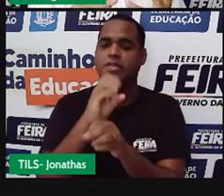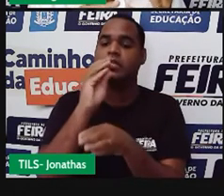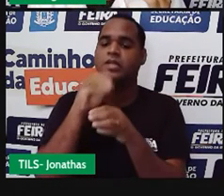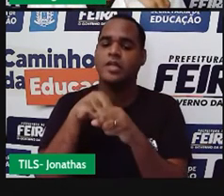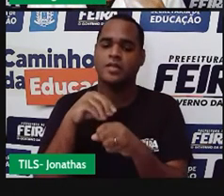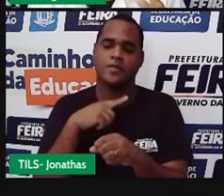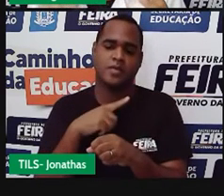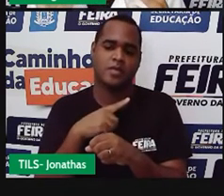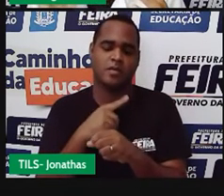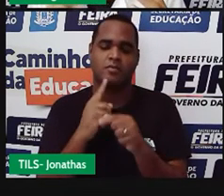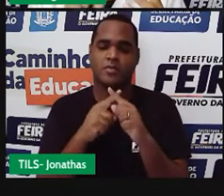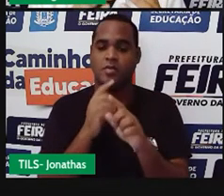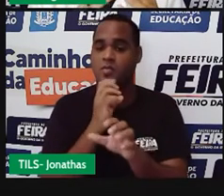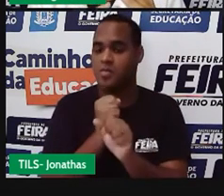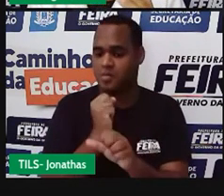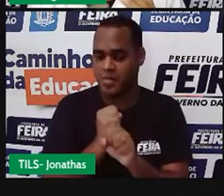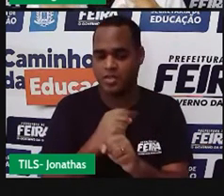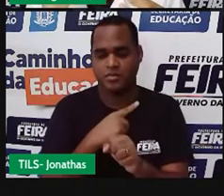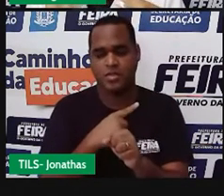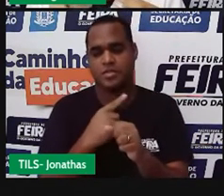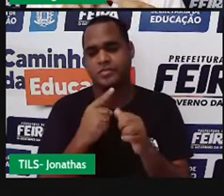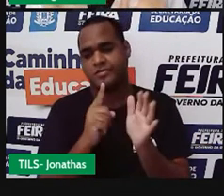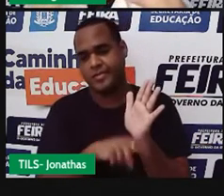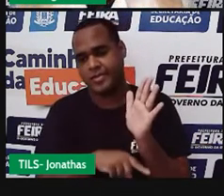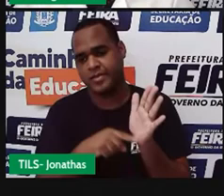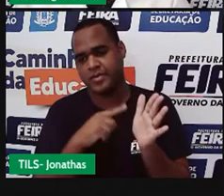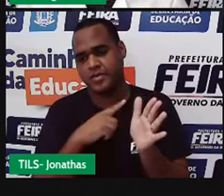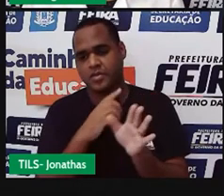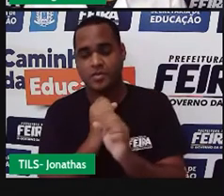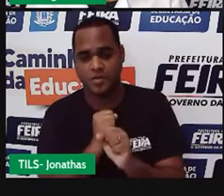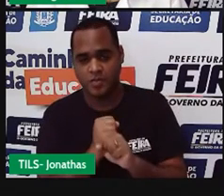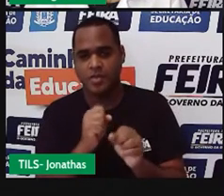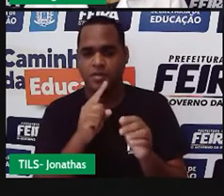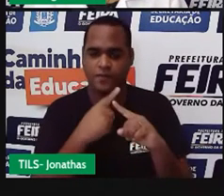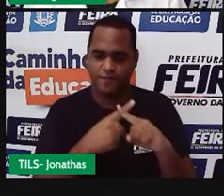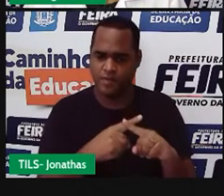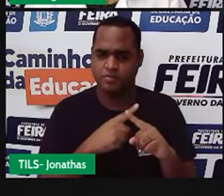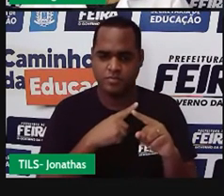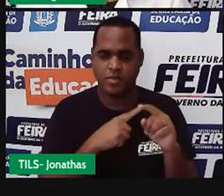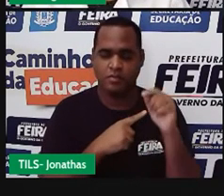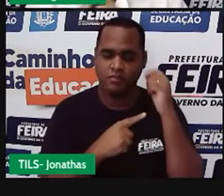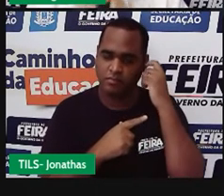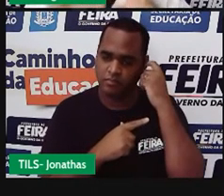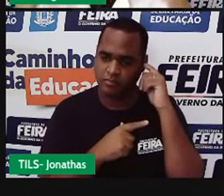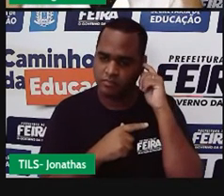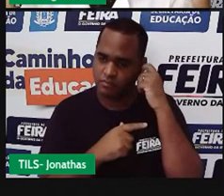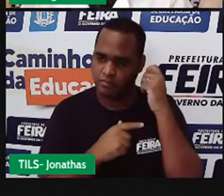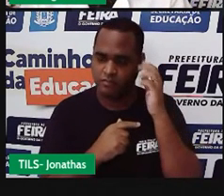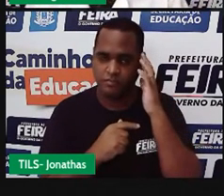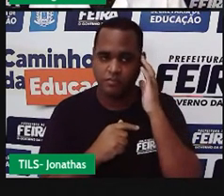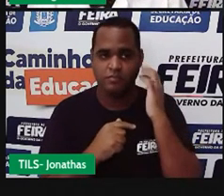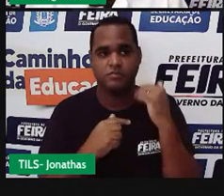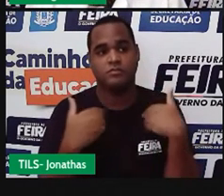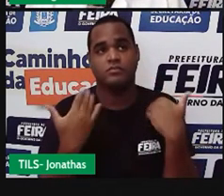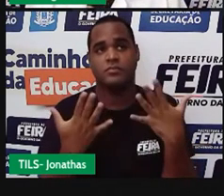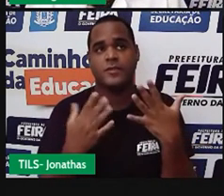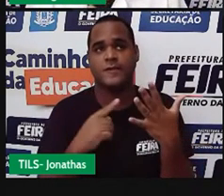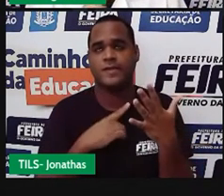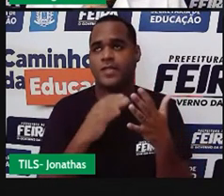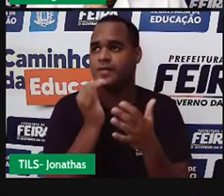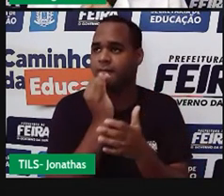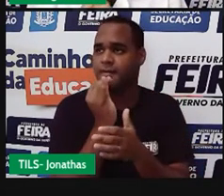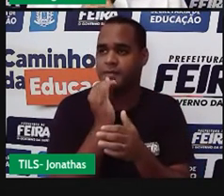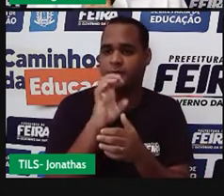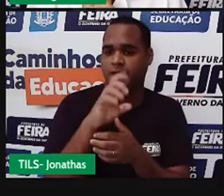uma conta de mais uma conta de menos e uma conta de vezes por exemplo então isso dá uma